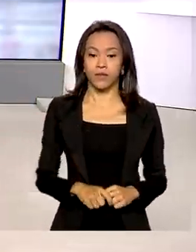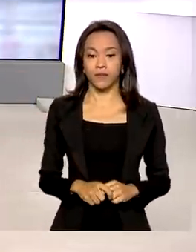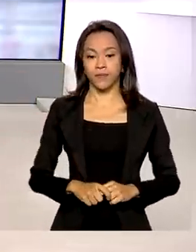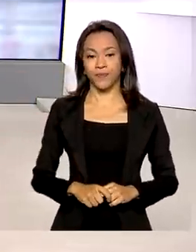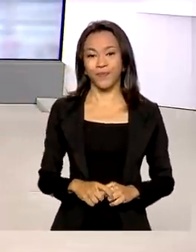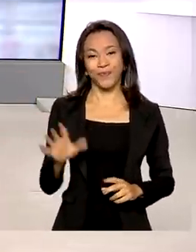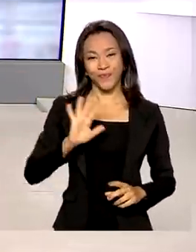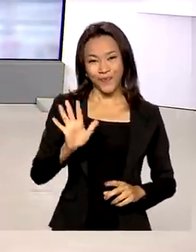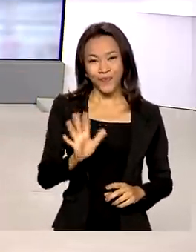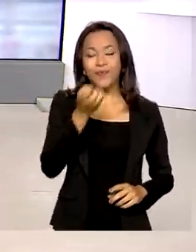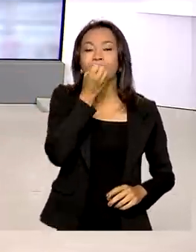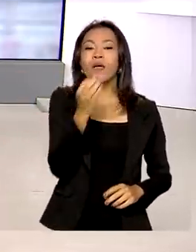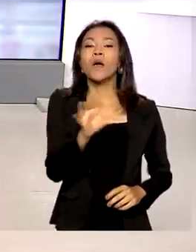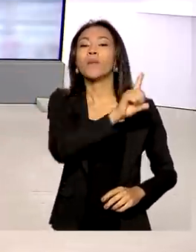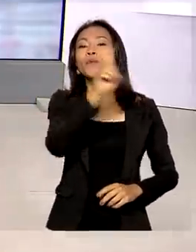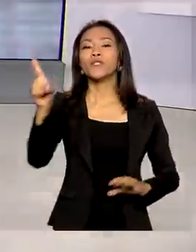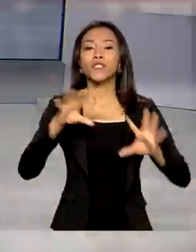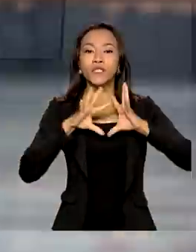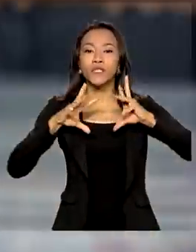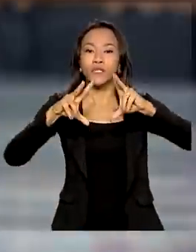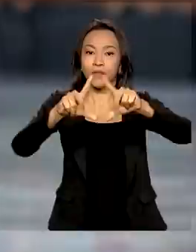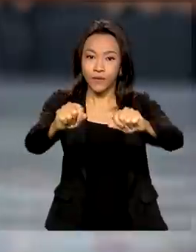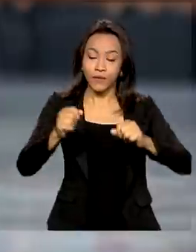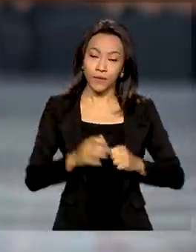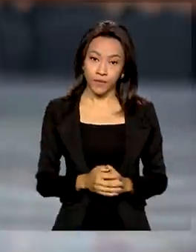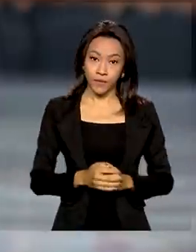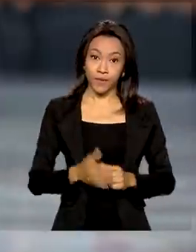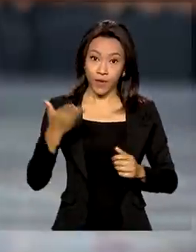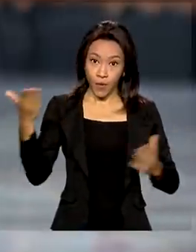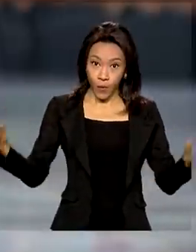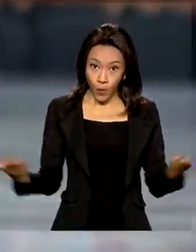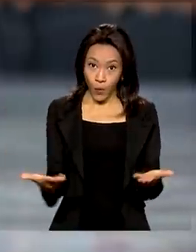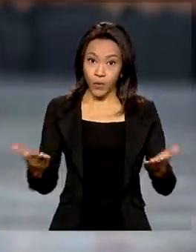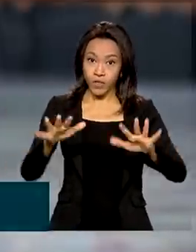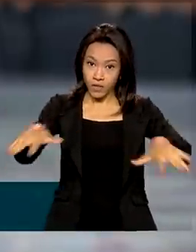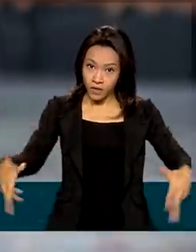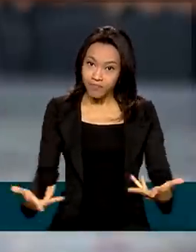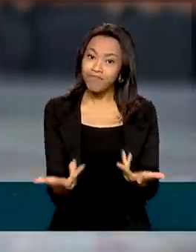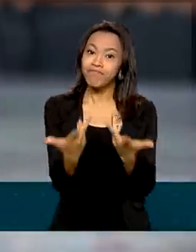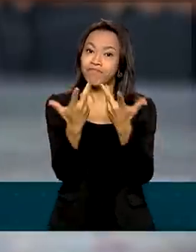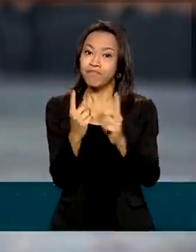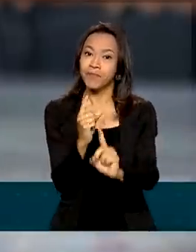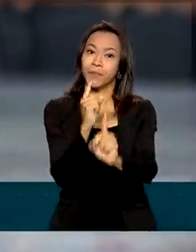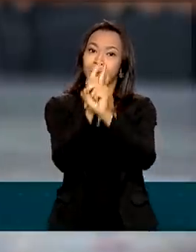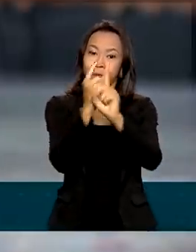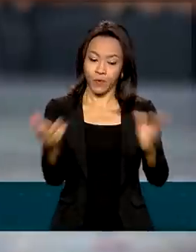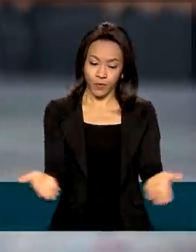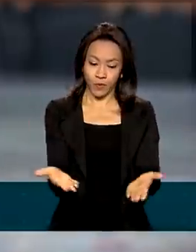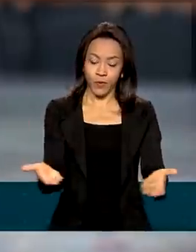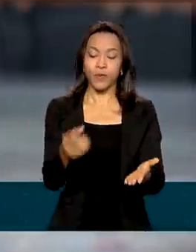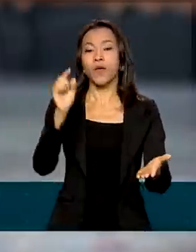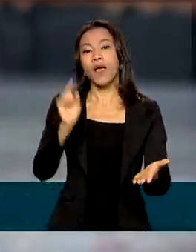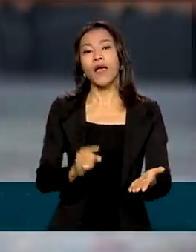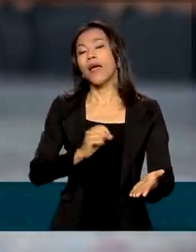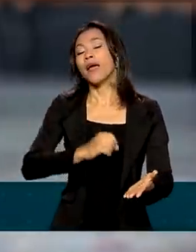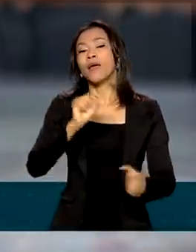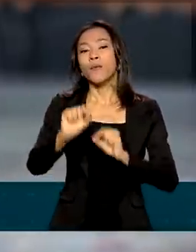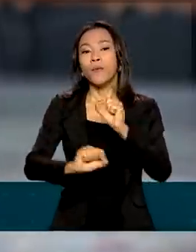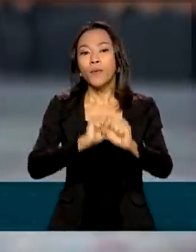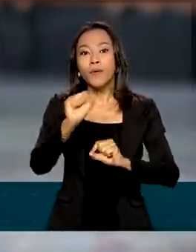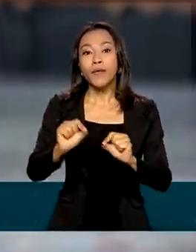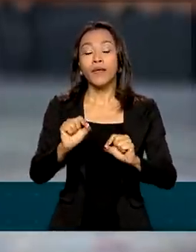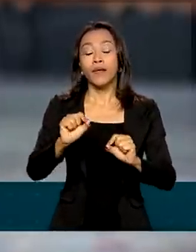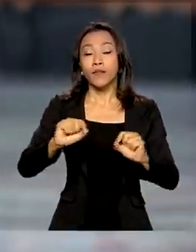Bom dia, Luciana. Bom dia a todos. Olha, essa solenidade marca, na verdade, a segunda rodada de entregas do programa